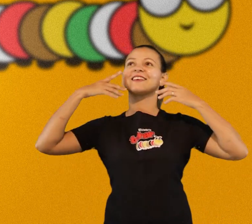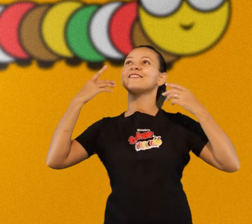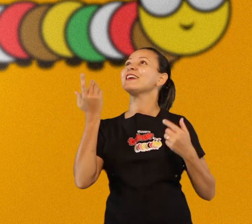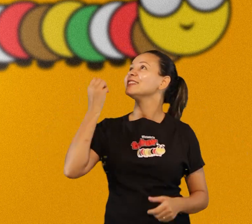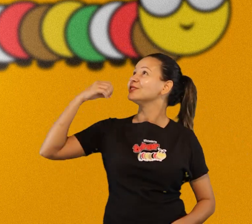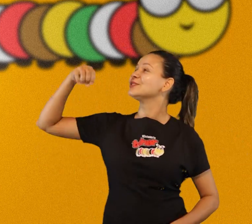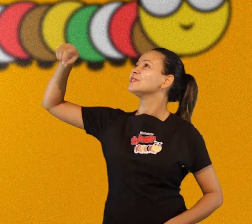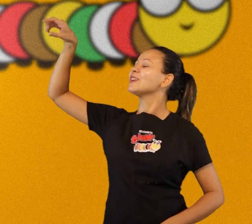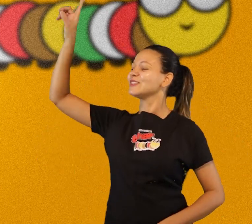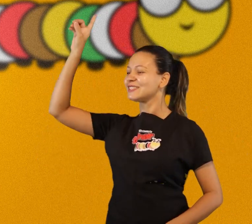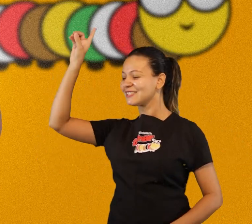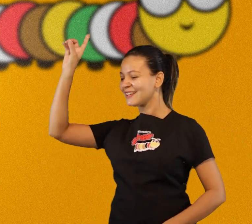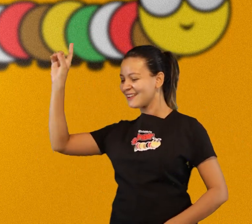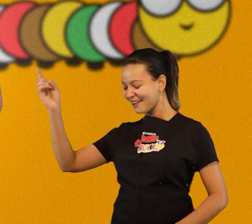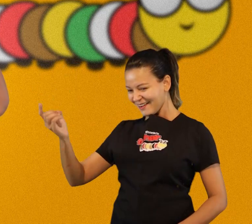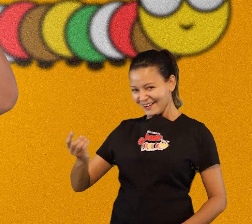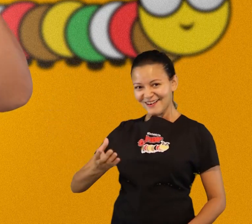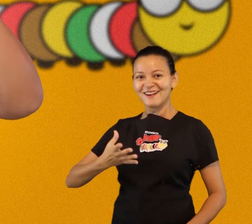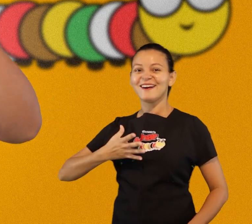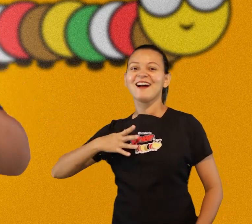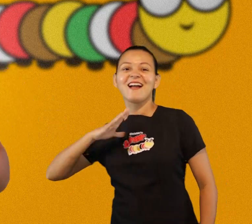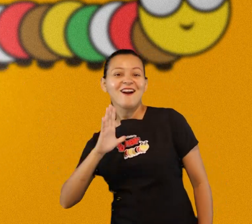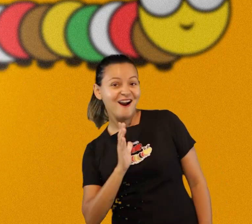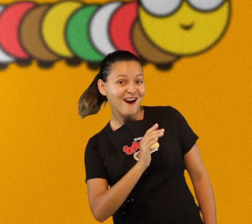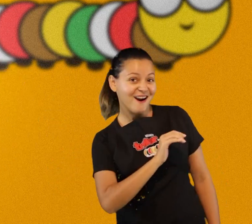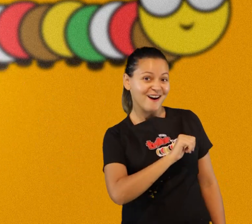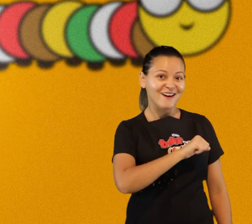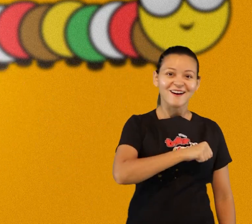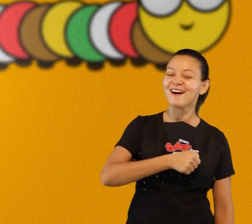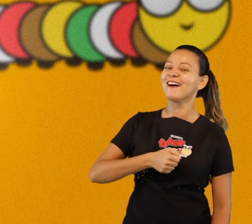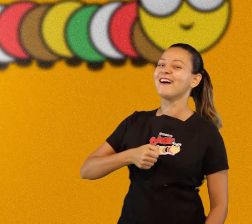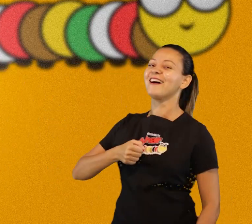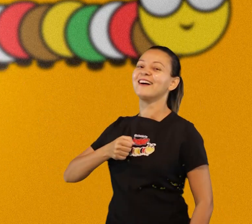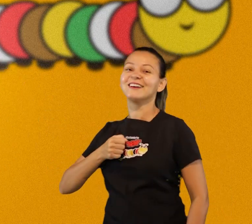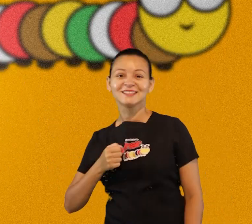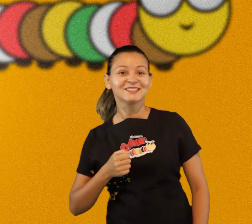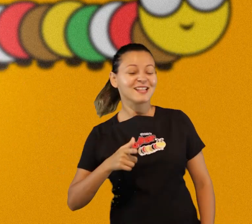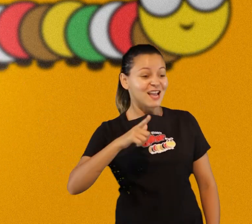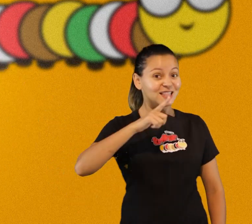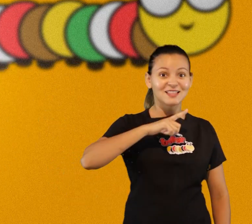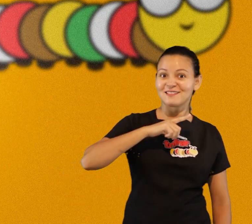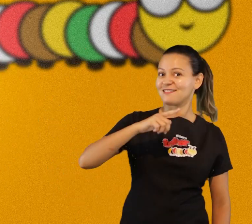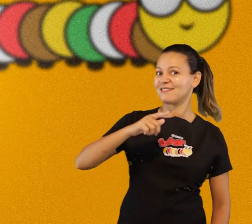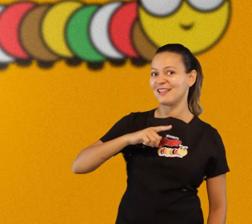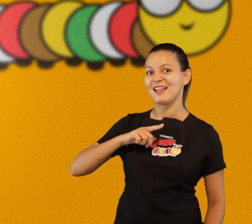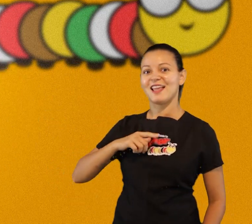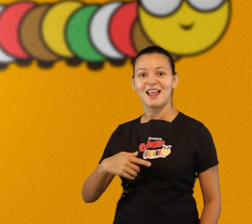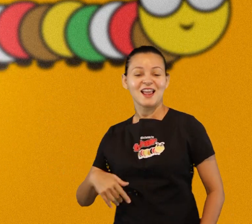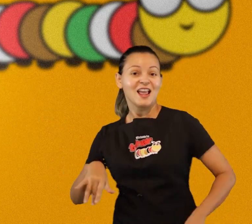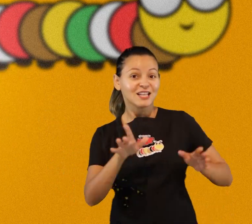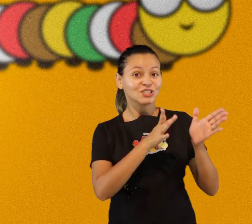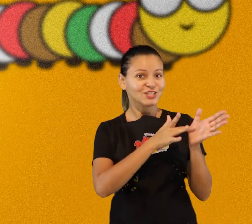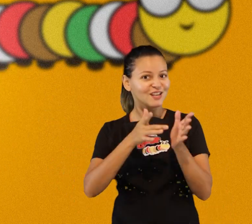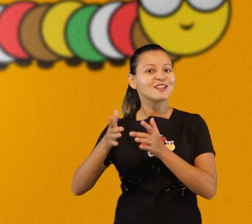precioso que vem do nosso Senhor é o amor que só tem quem já conhece